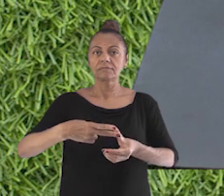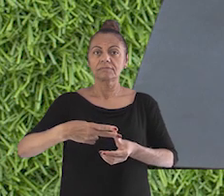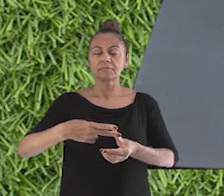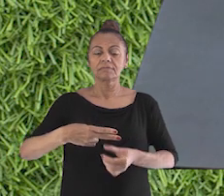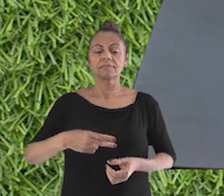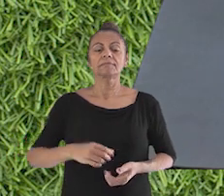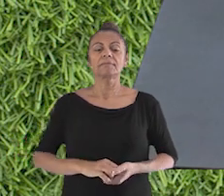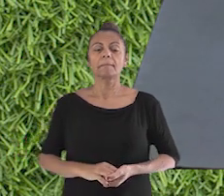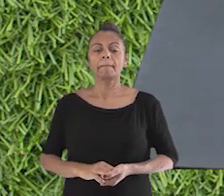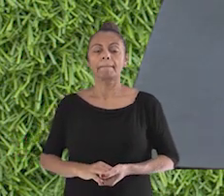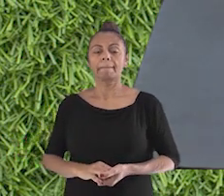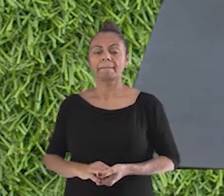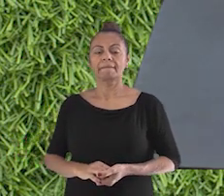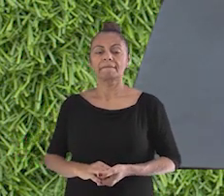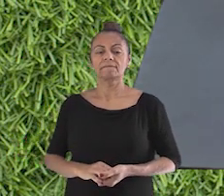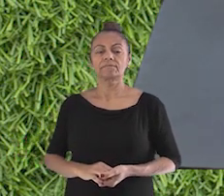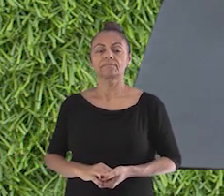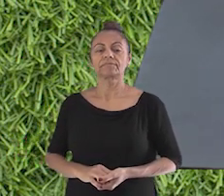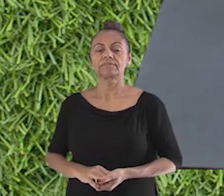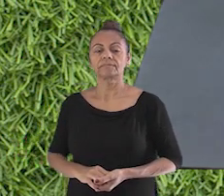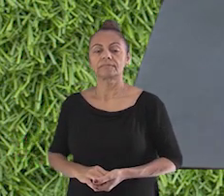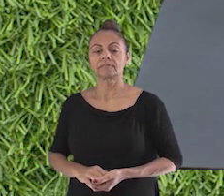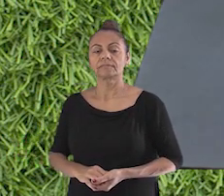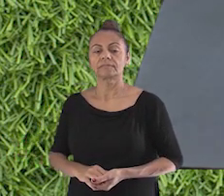Assim, fica mais fácil para cortar.